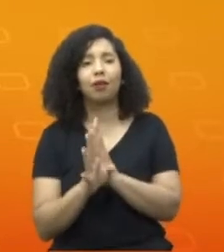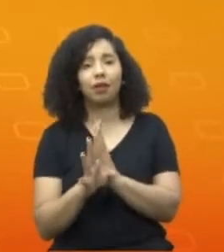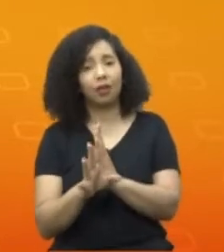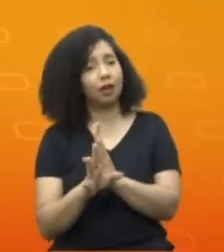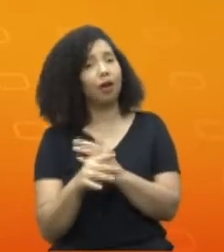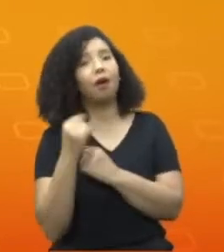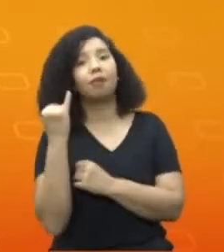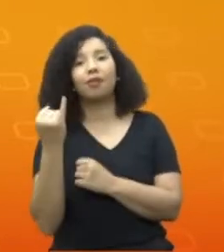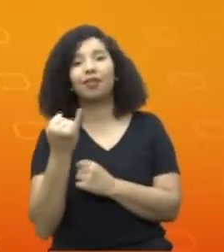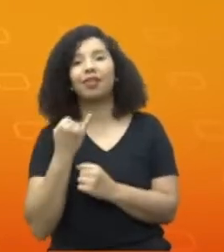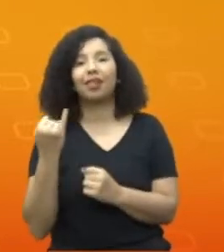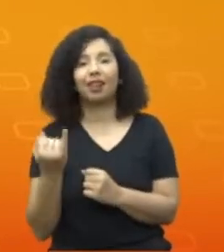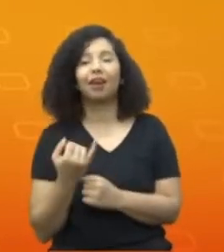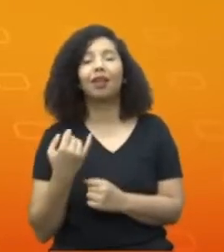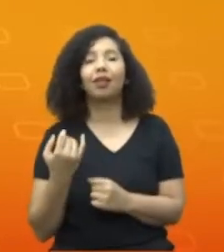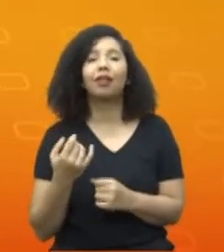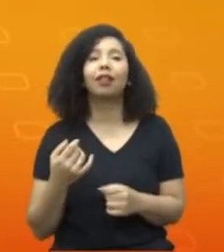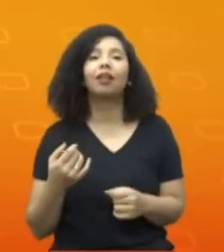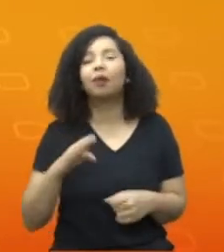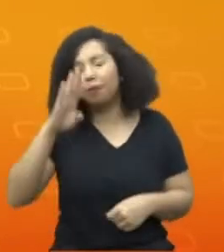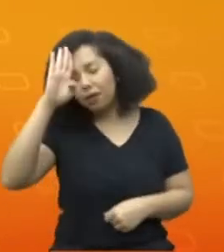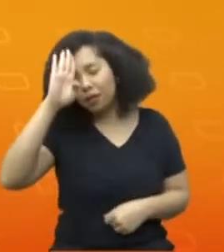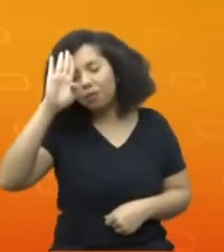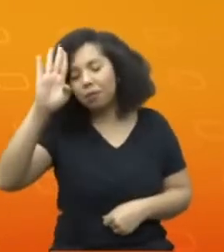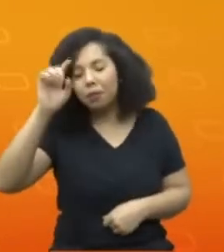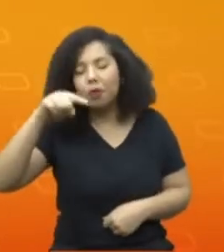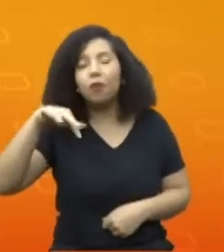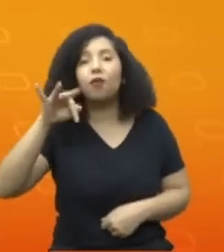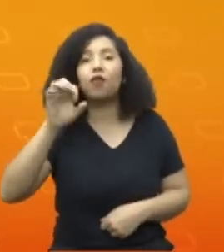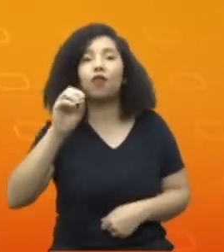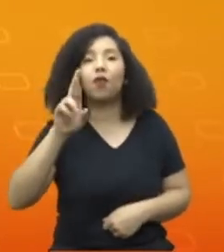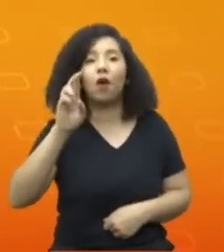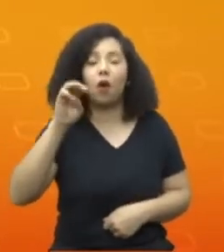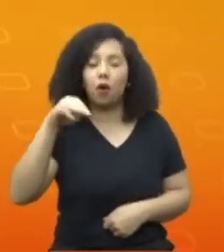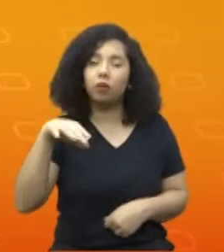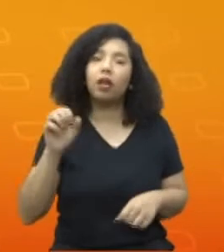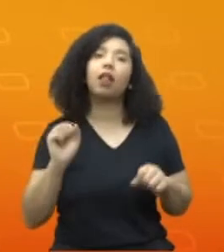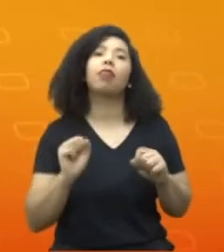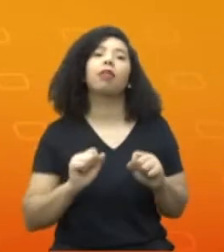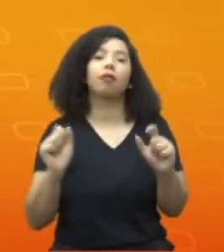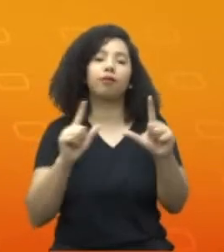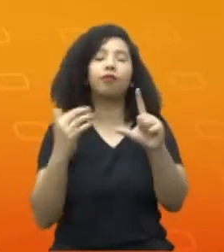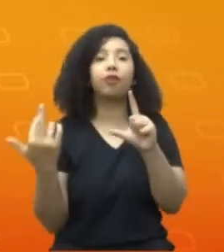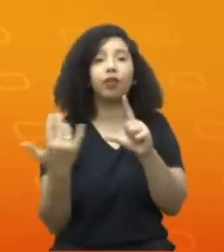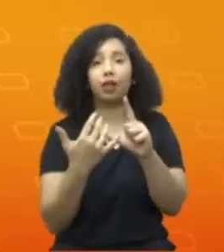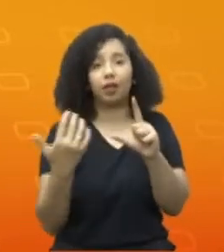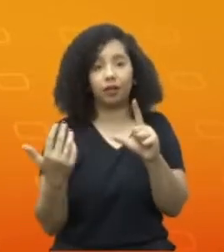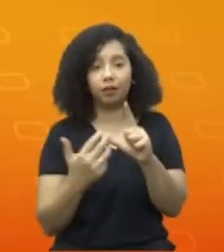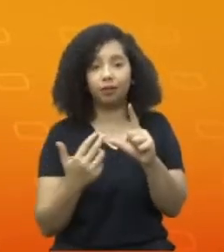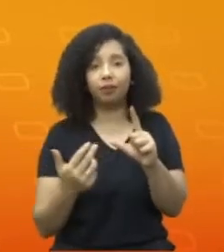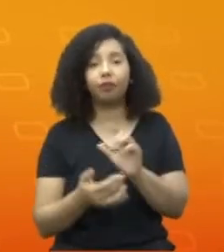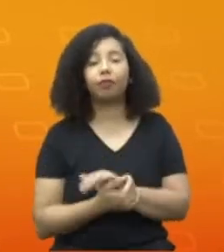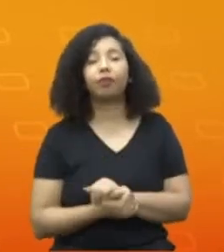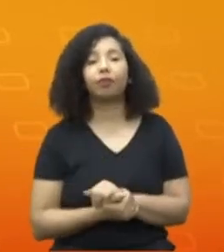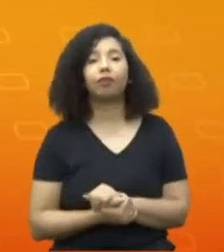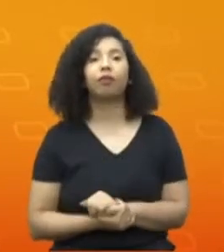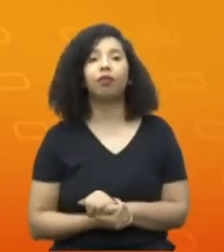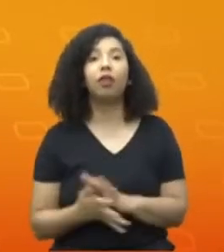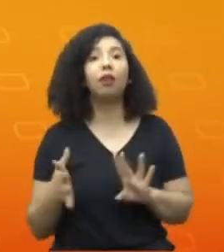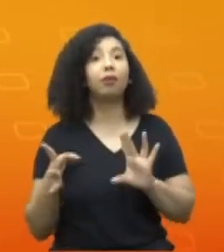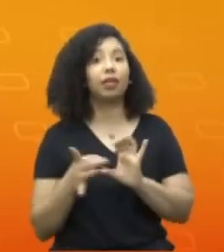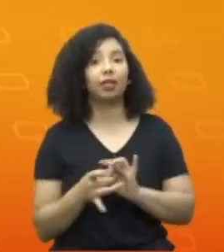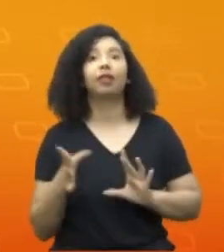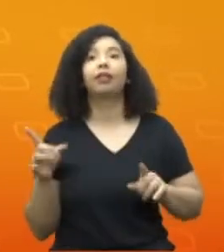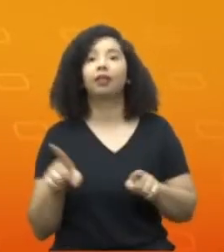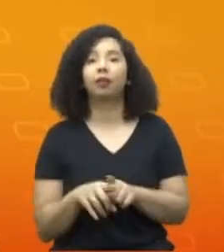E, principalmente, o fórum de TV digital, hoje presidido pelos cloud, essa parceria também é muito importante.